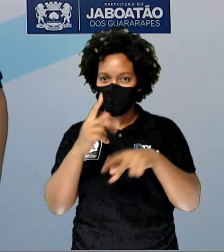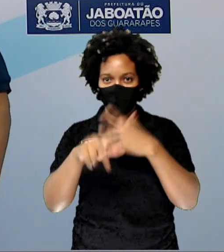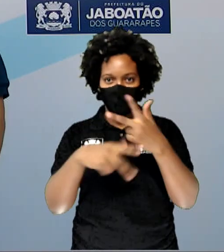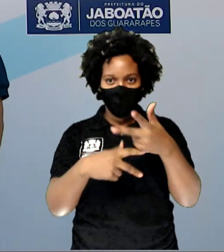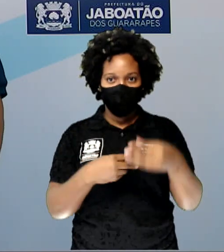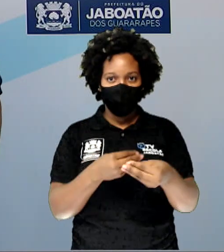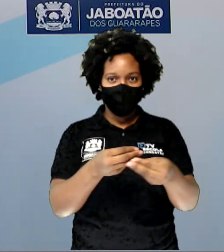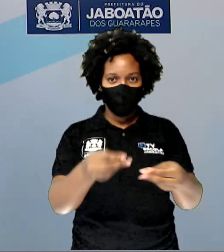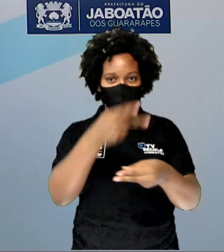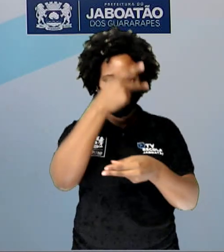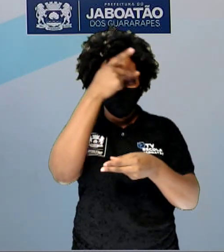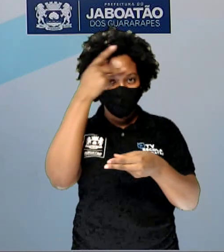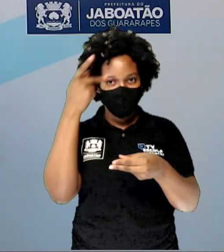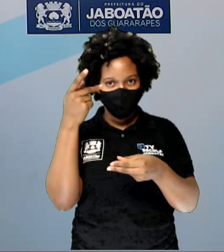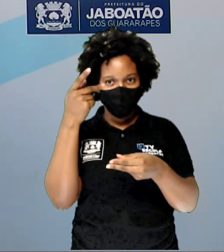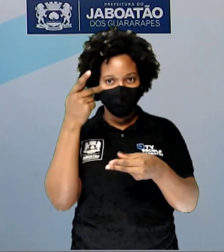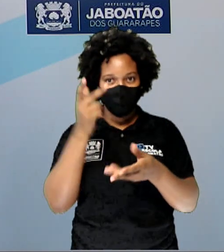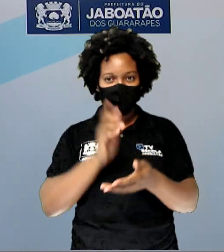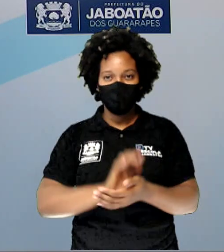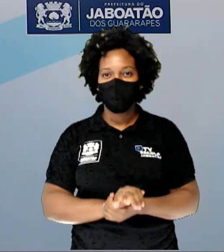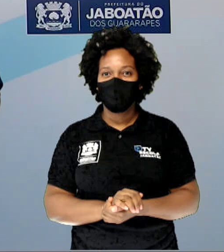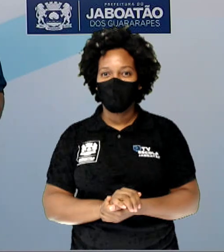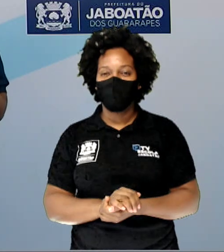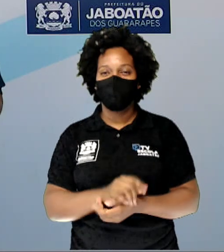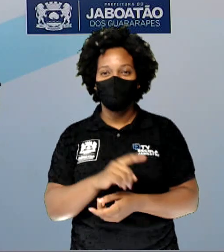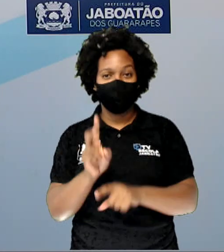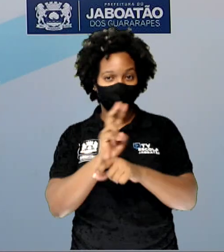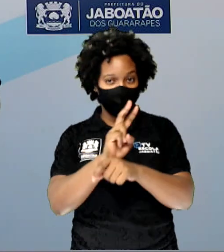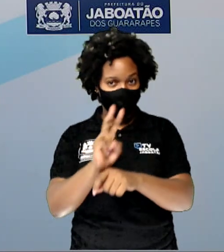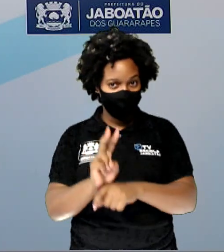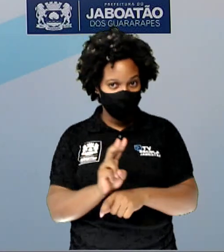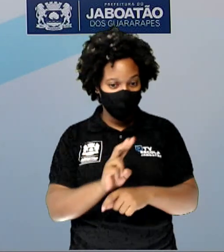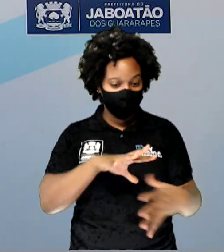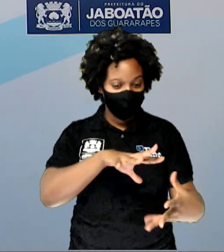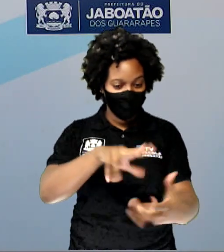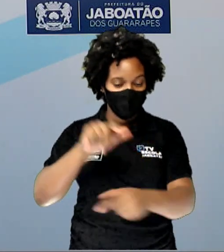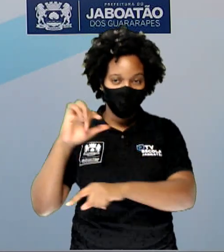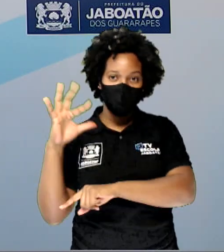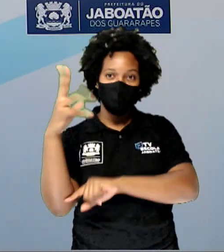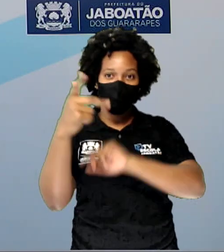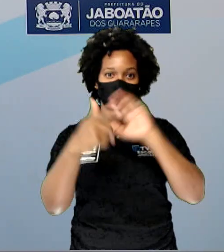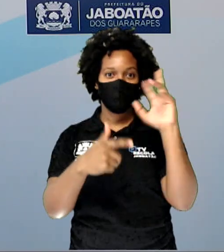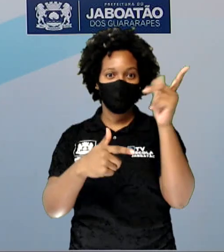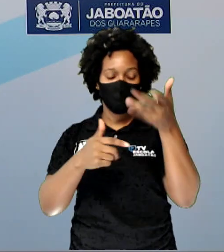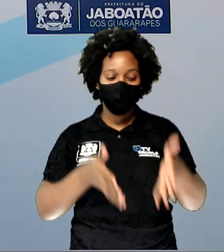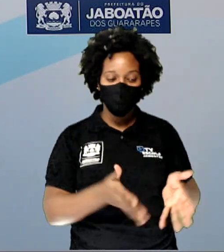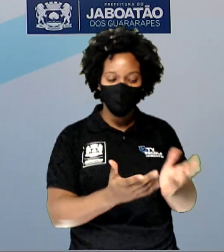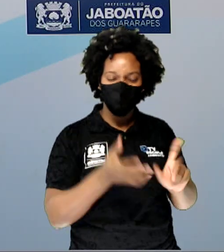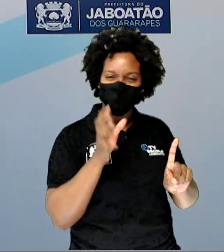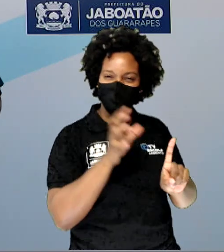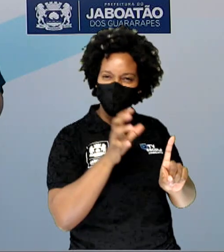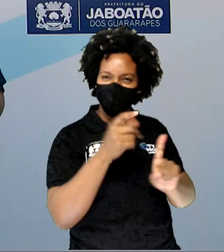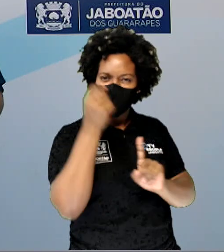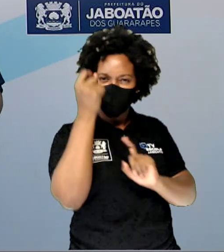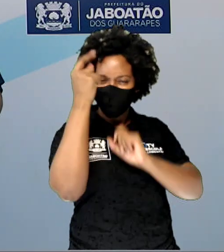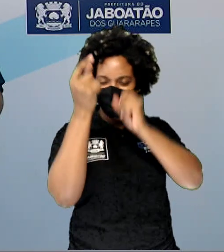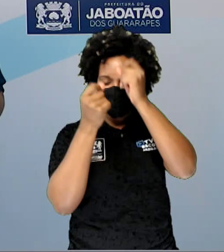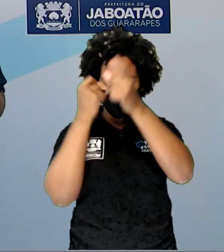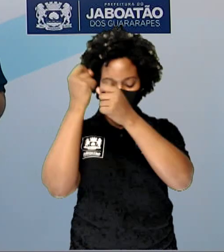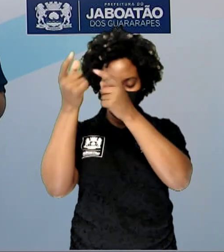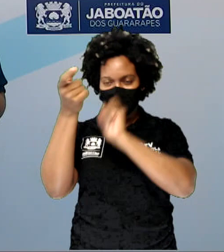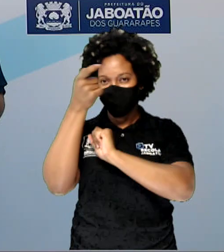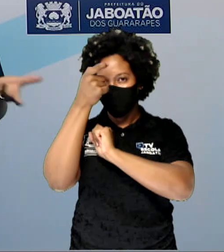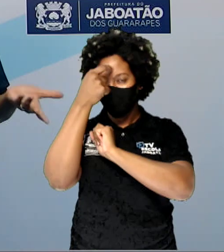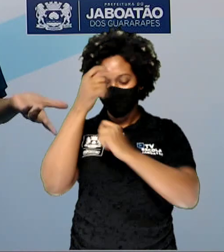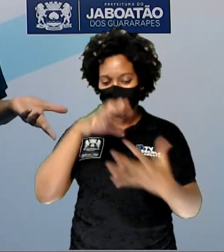alguém. Você vai estar ajudando o meio ambiente, estimulando sua criatividade, estimulando sua consciência